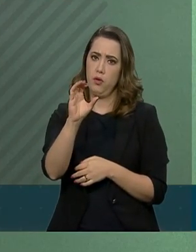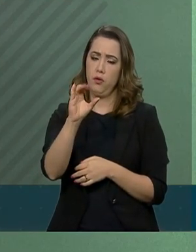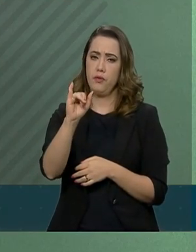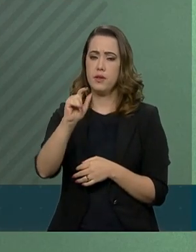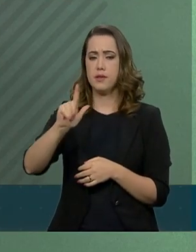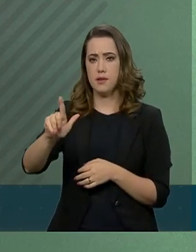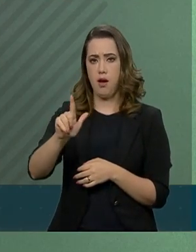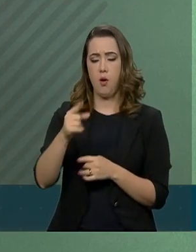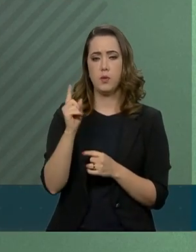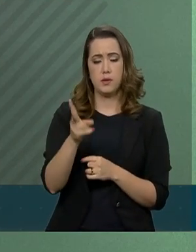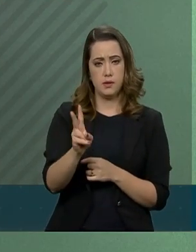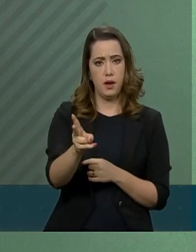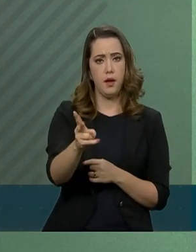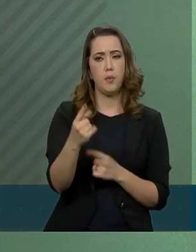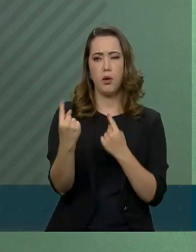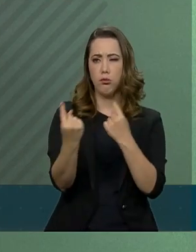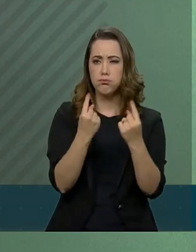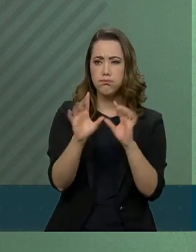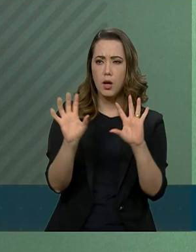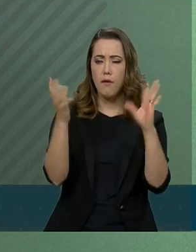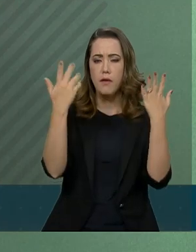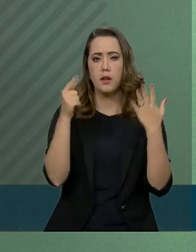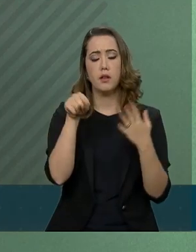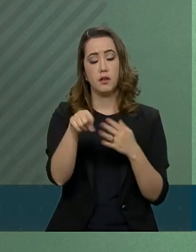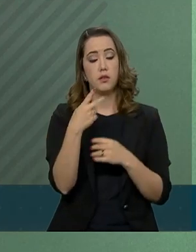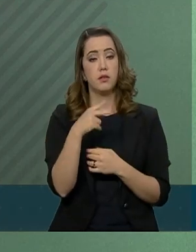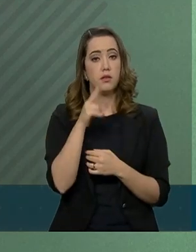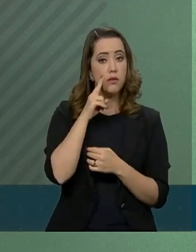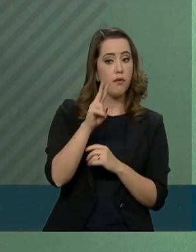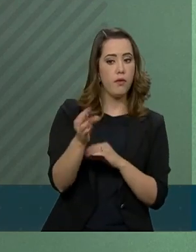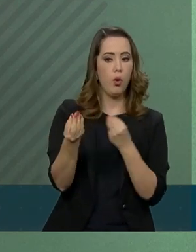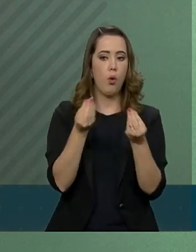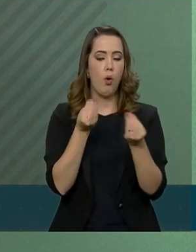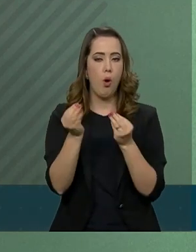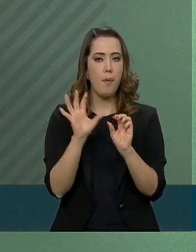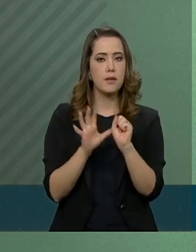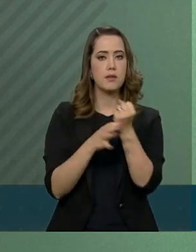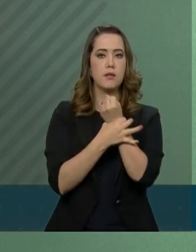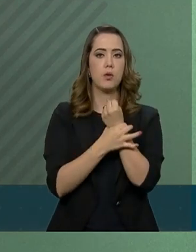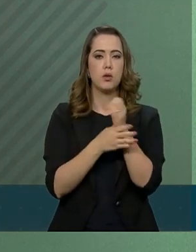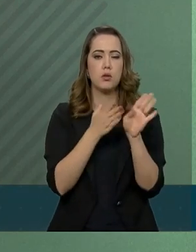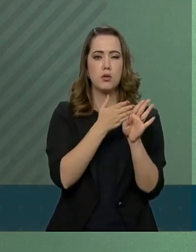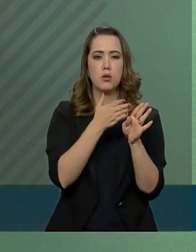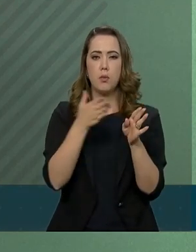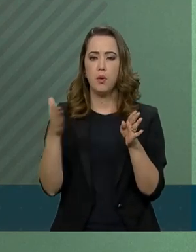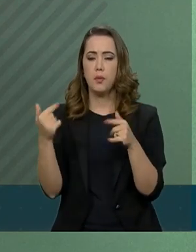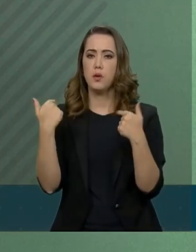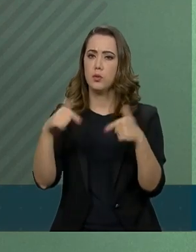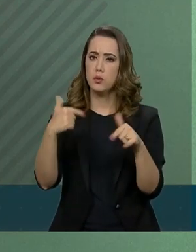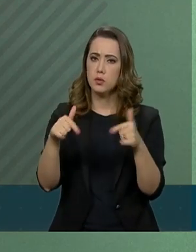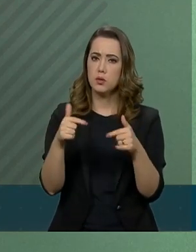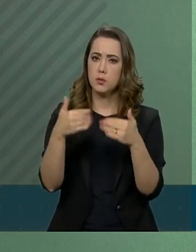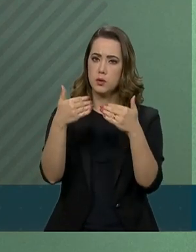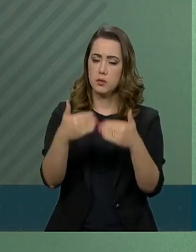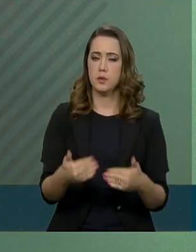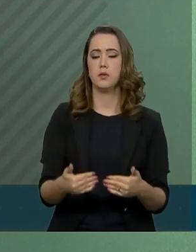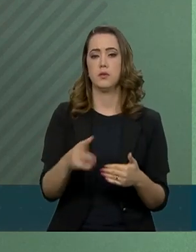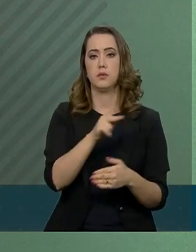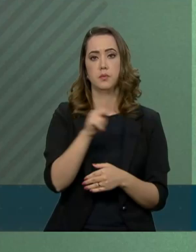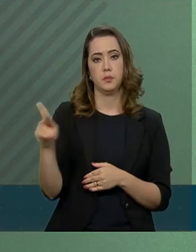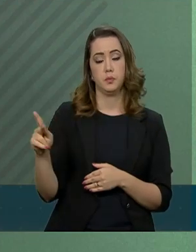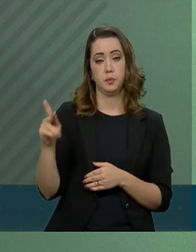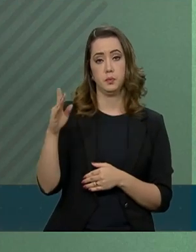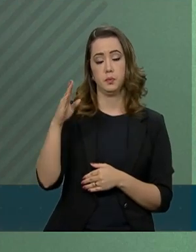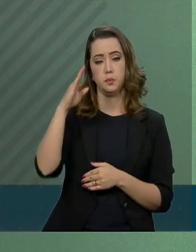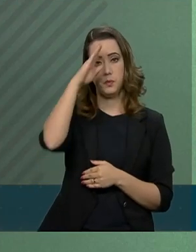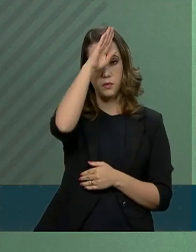presidente participa para fazer as análises de segurança no momento da ação e da presença do presidente. Então, ele